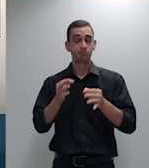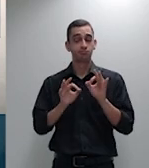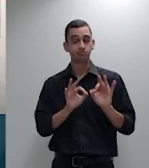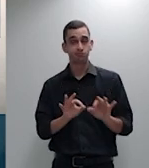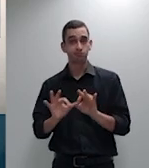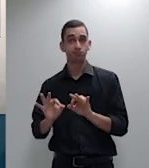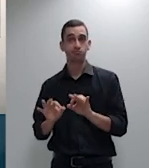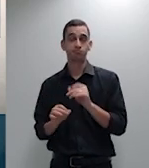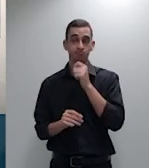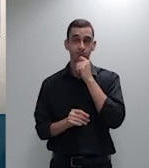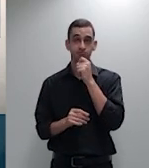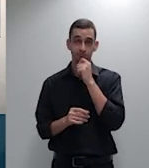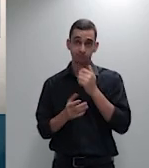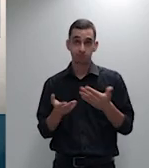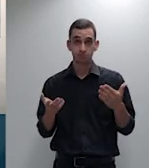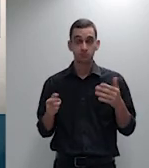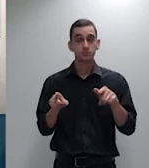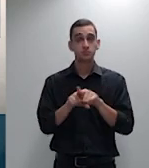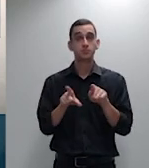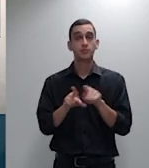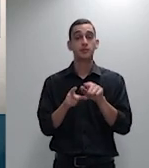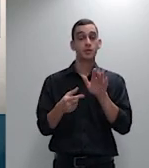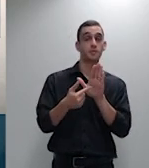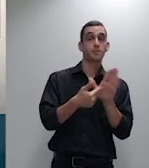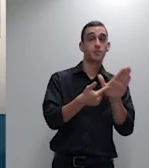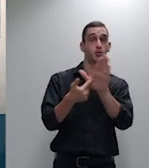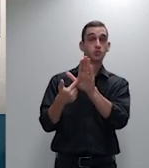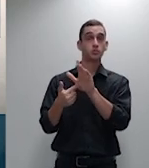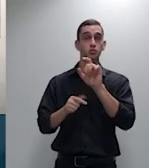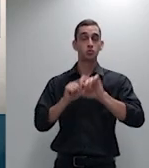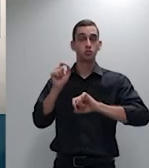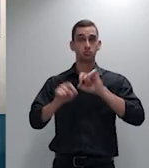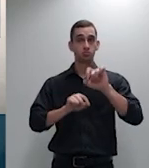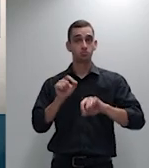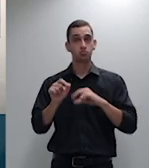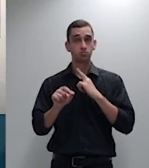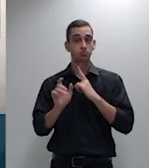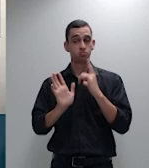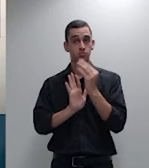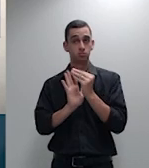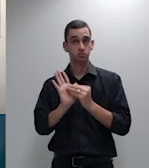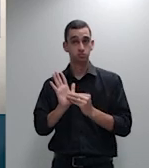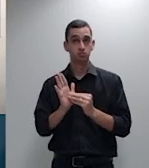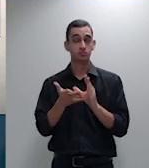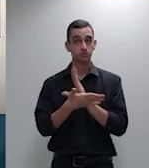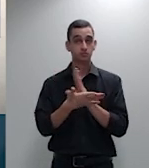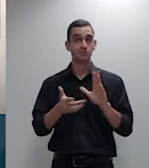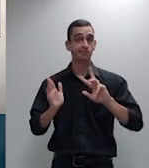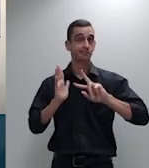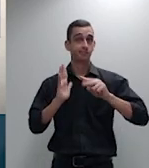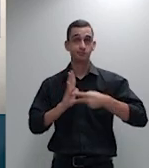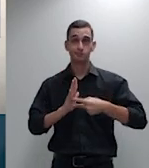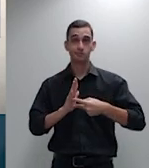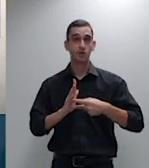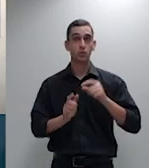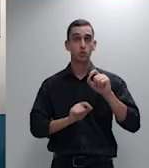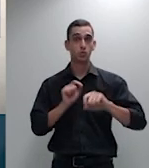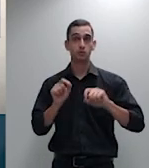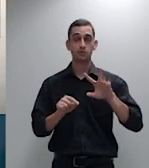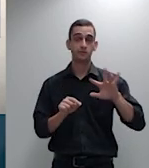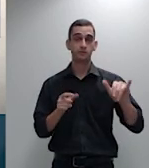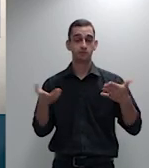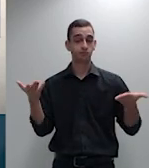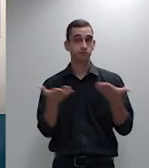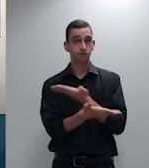que impedir esse aumento significaria uma transferência de renda dos mais pobres aqueles que não tem